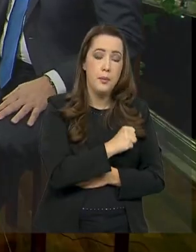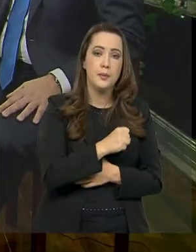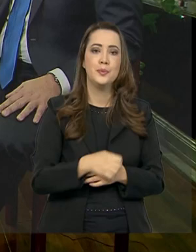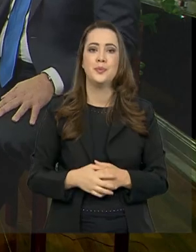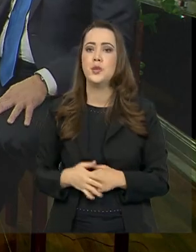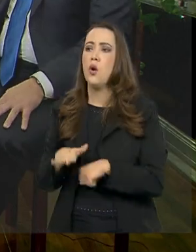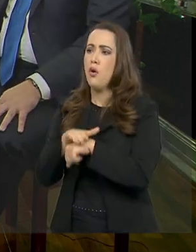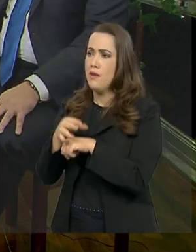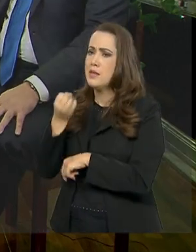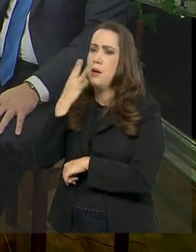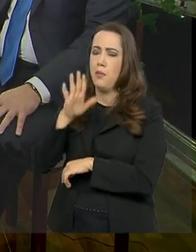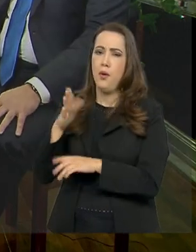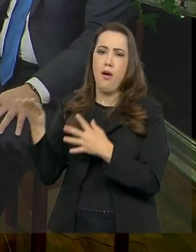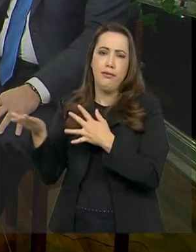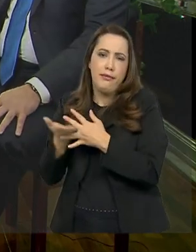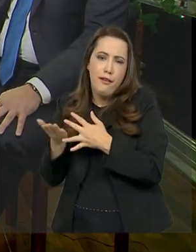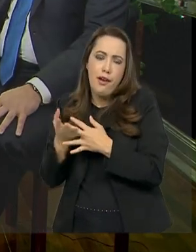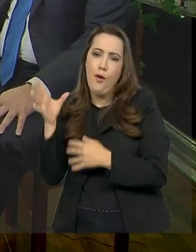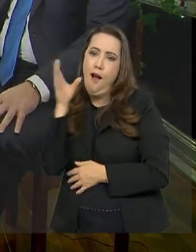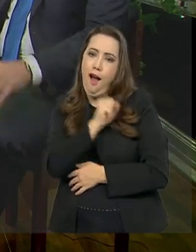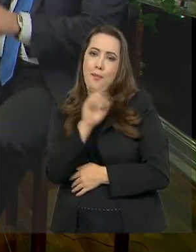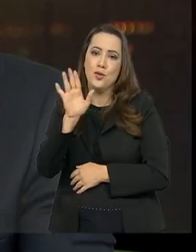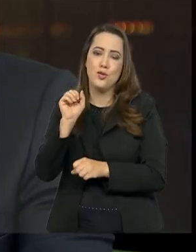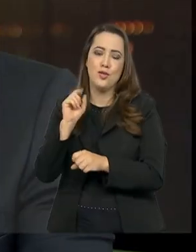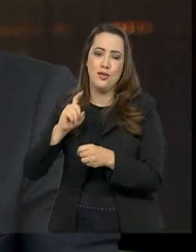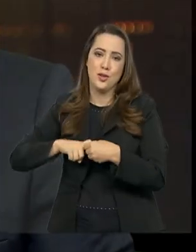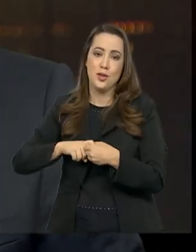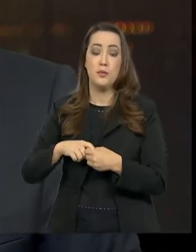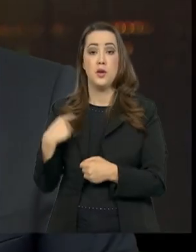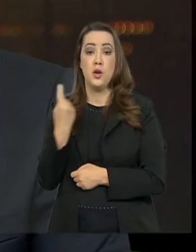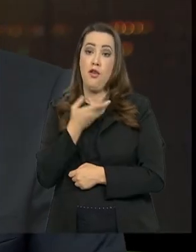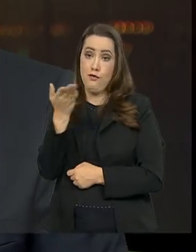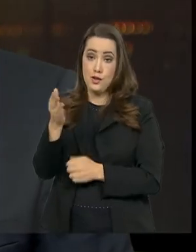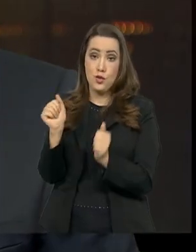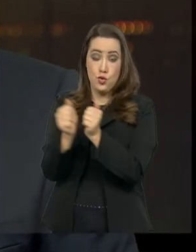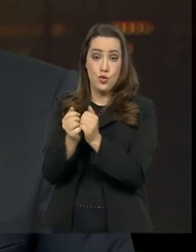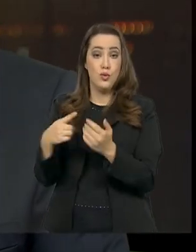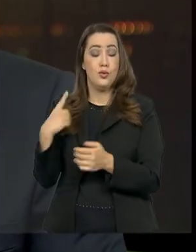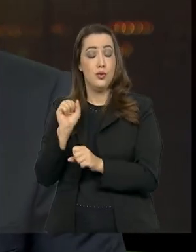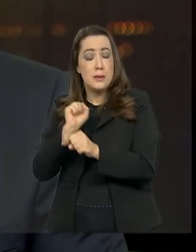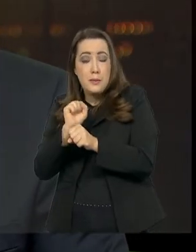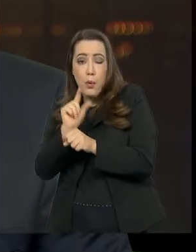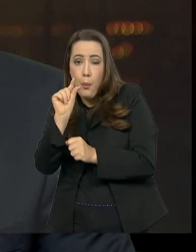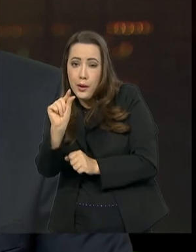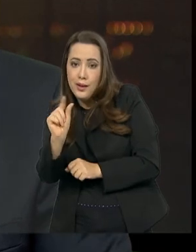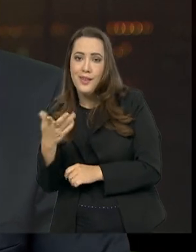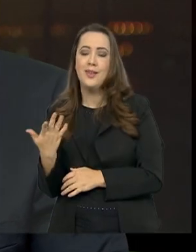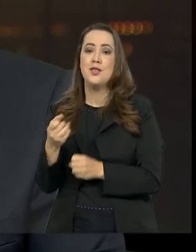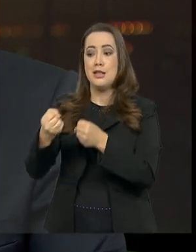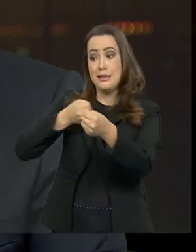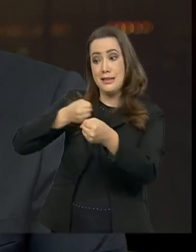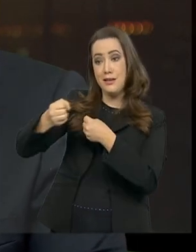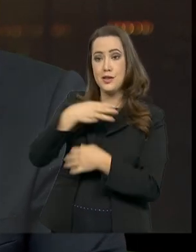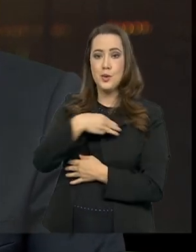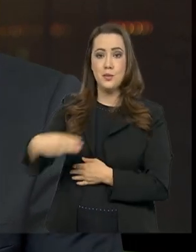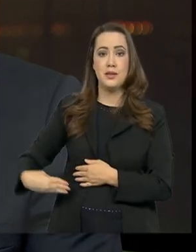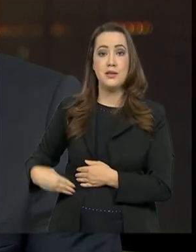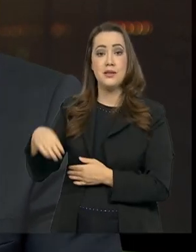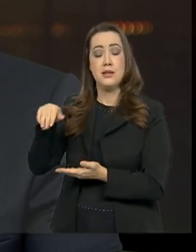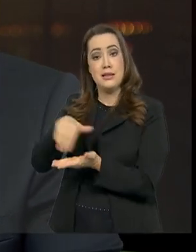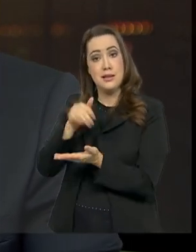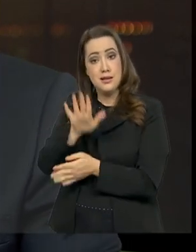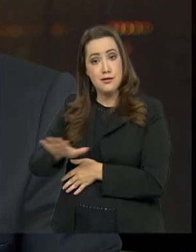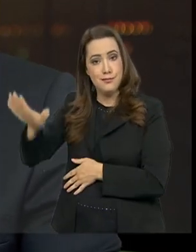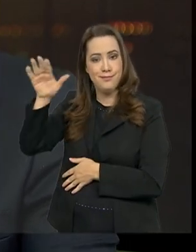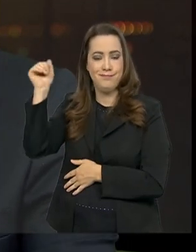A conversa está boa, ministro. Vamos para um rápido intervalo e voltamos em instantes. Não saia daí, daqui a pouco voltamos, entrevistando o ministro da Secretaria-Geral